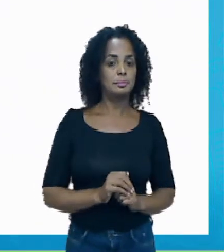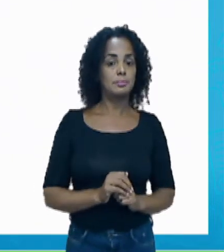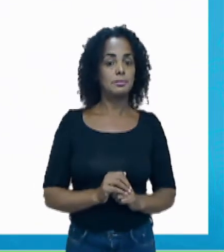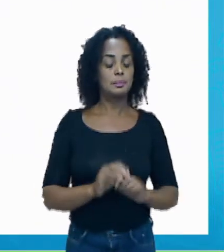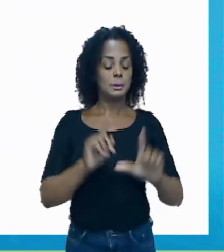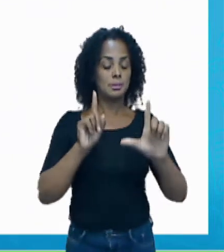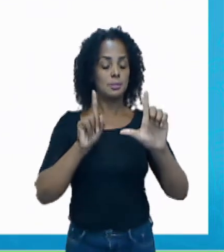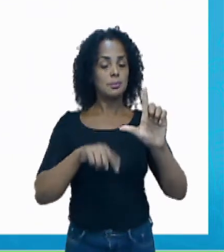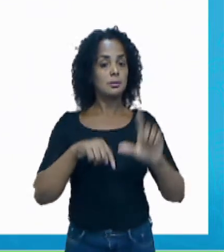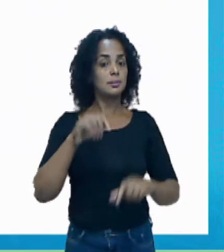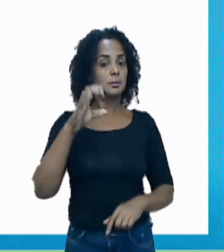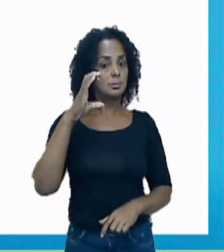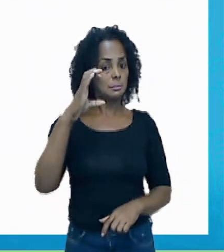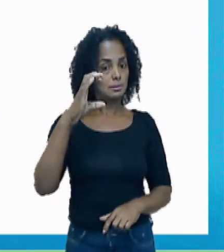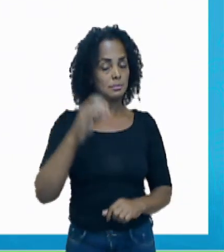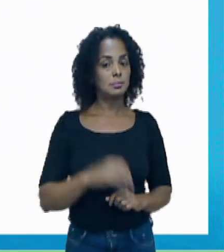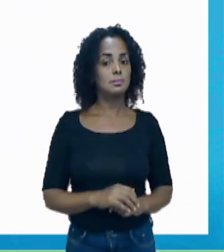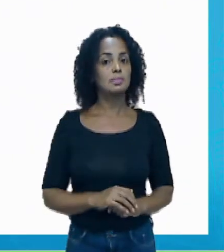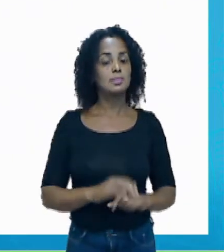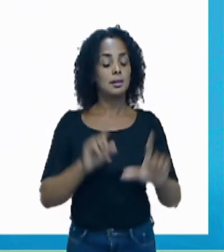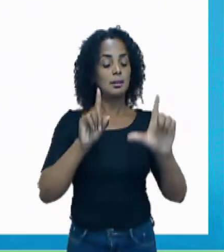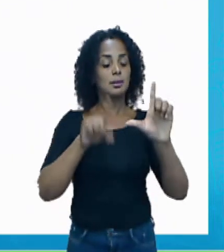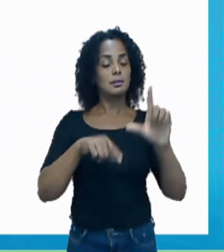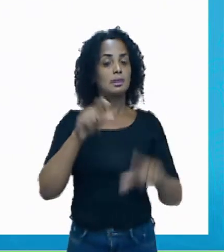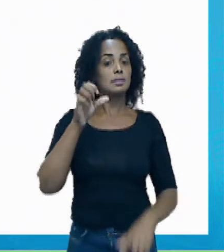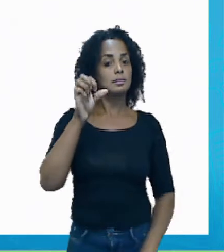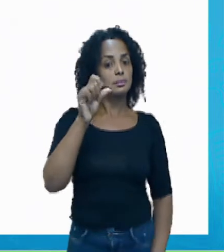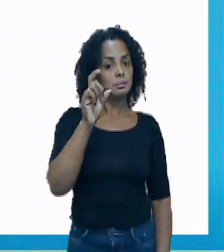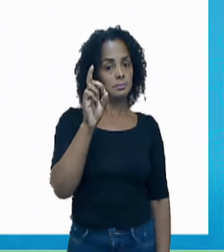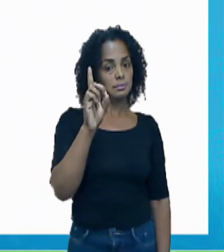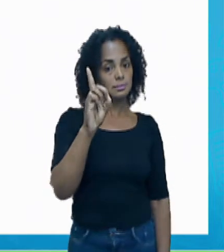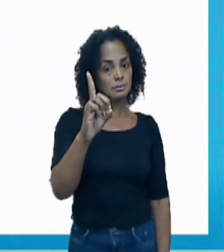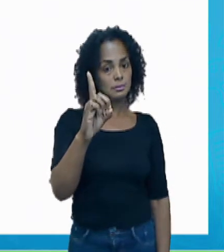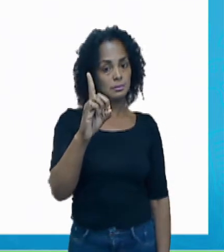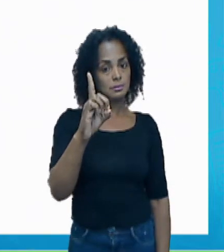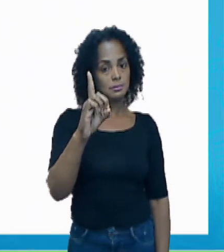A letra C. E a letra D.